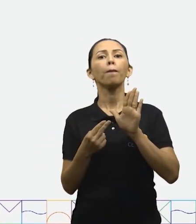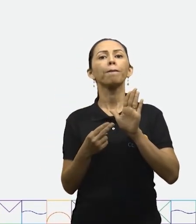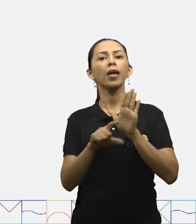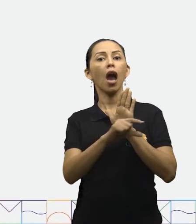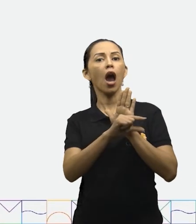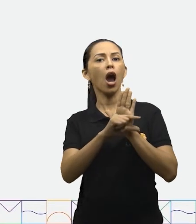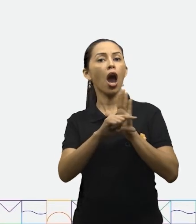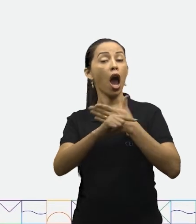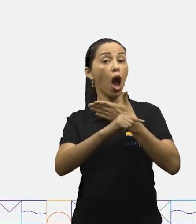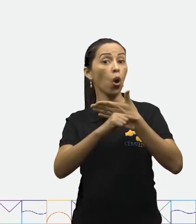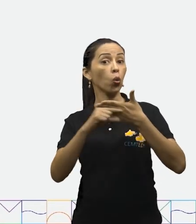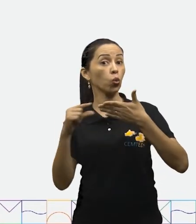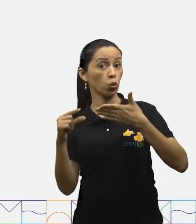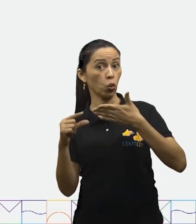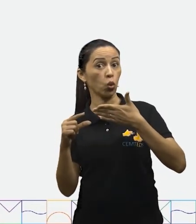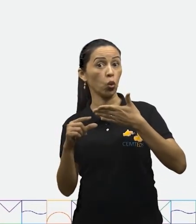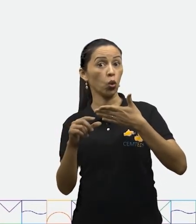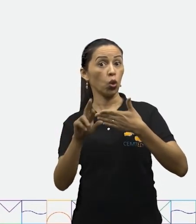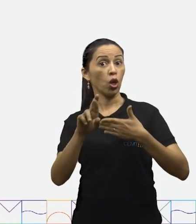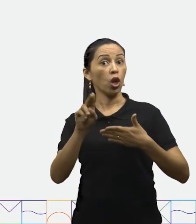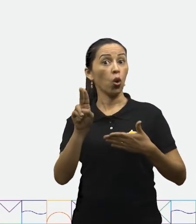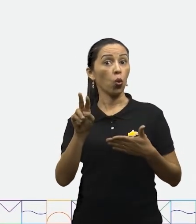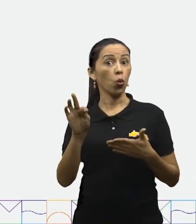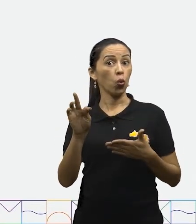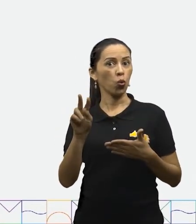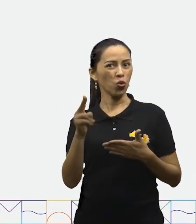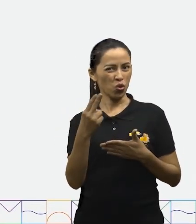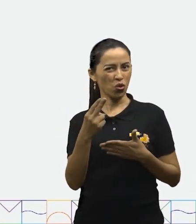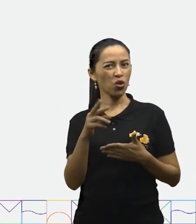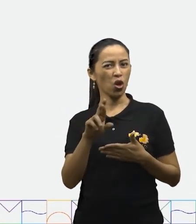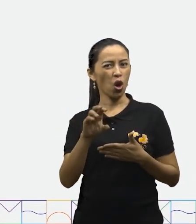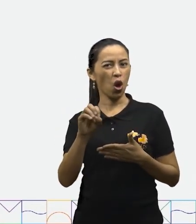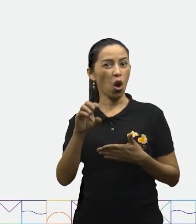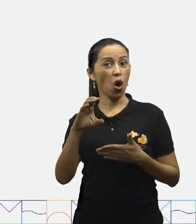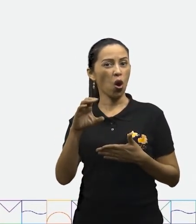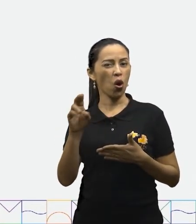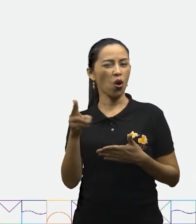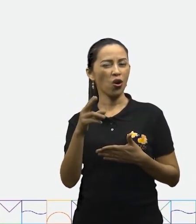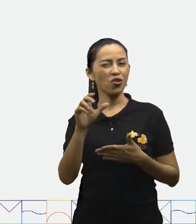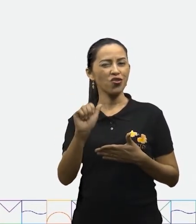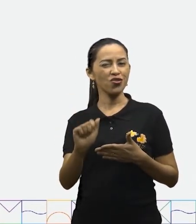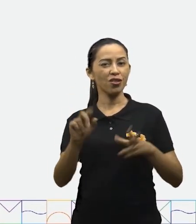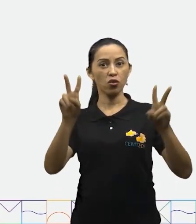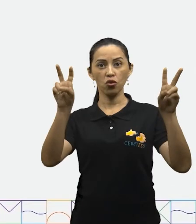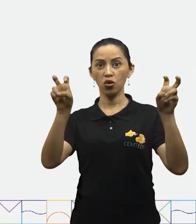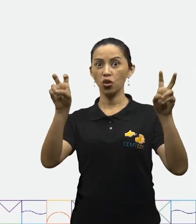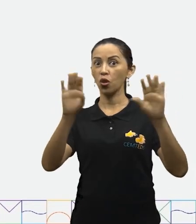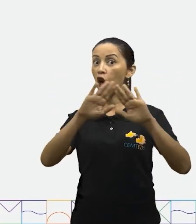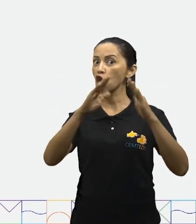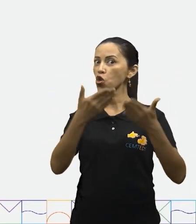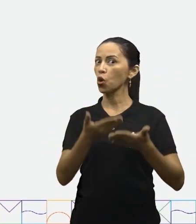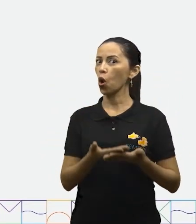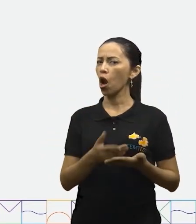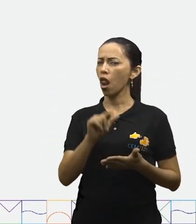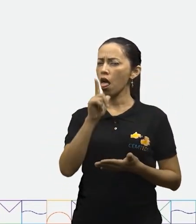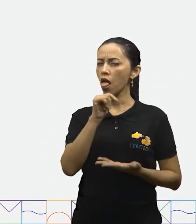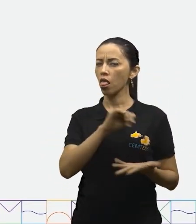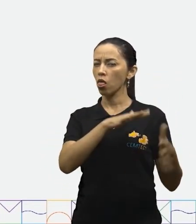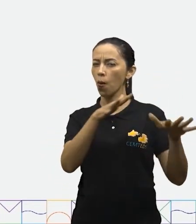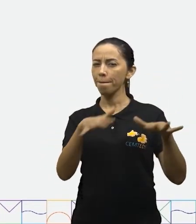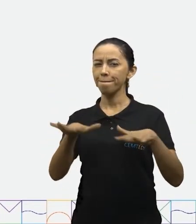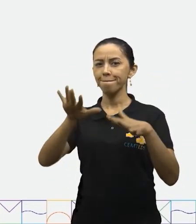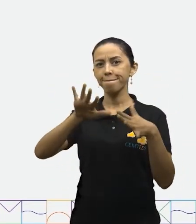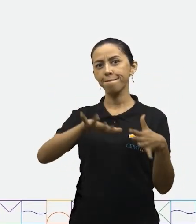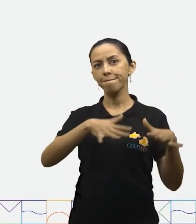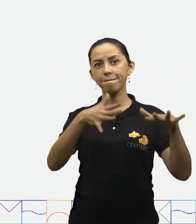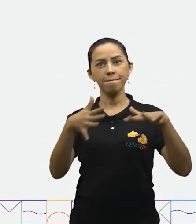Vamos ler juntinhos. Ruti Rocha. A Escolinha do Mar. Hum, será que